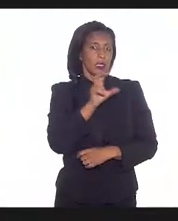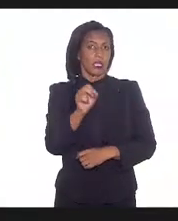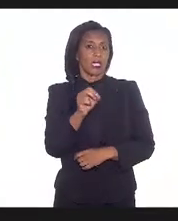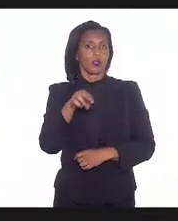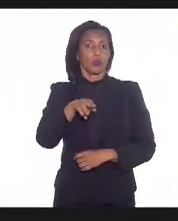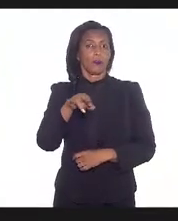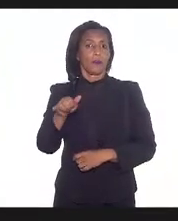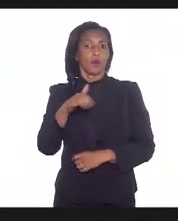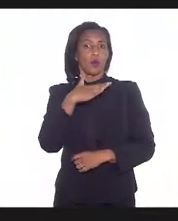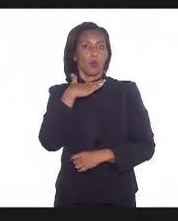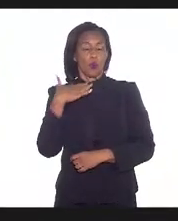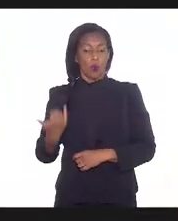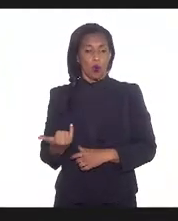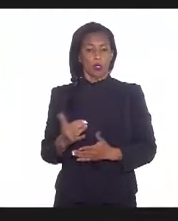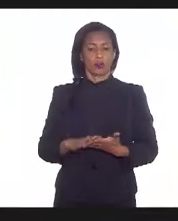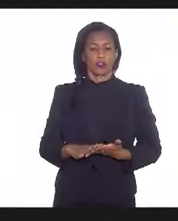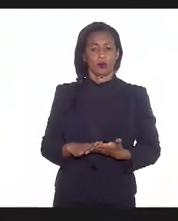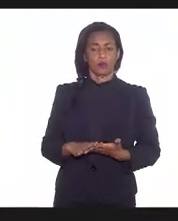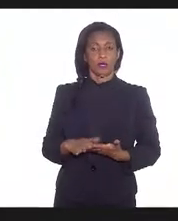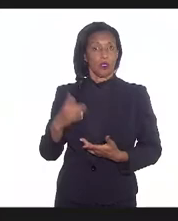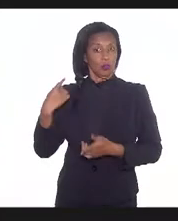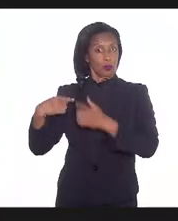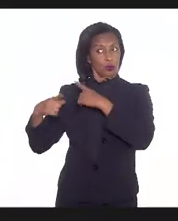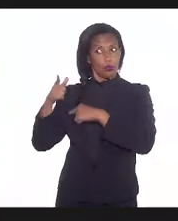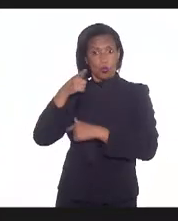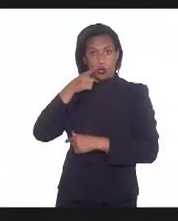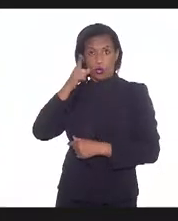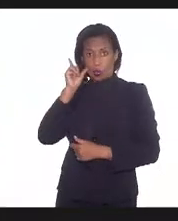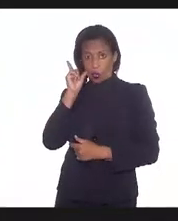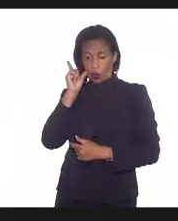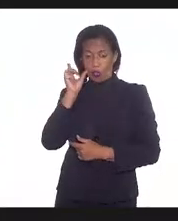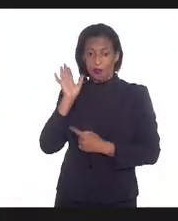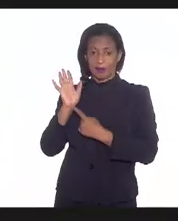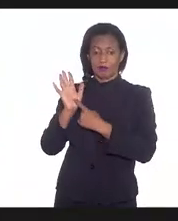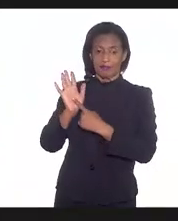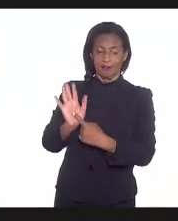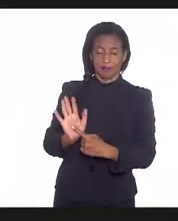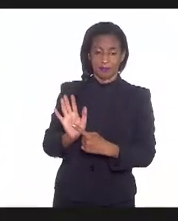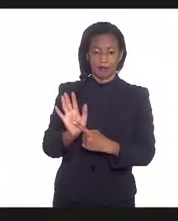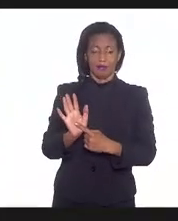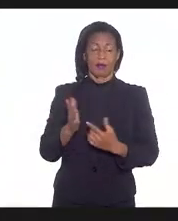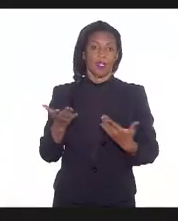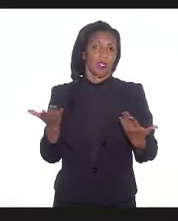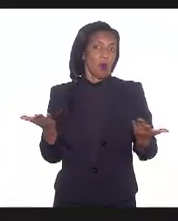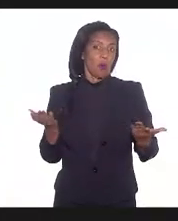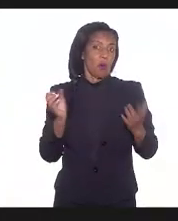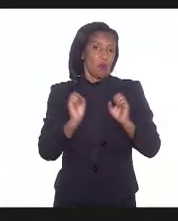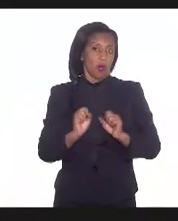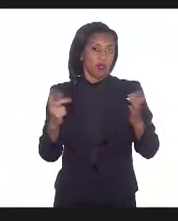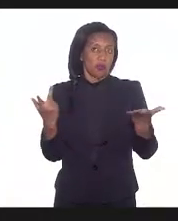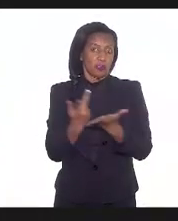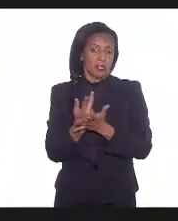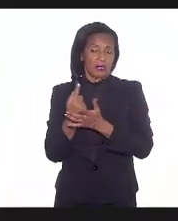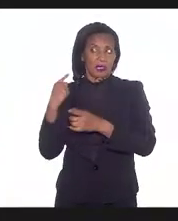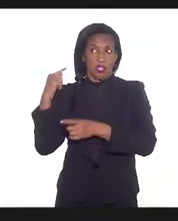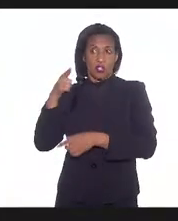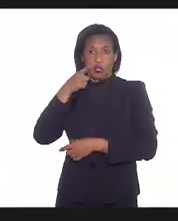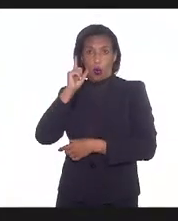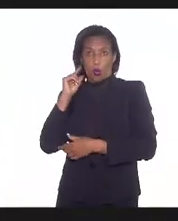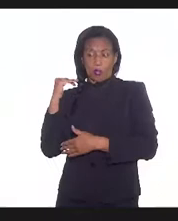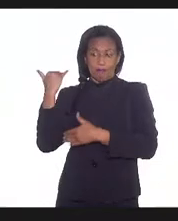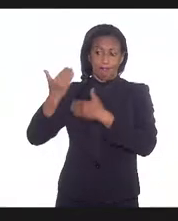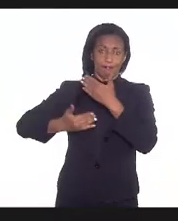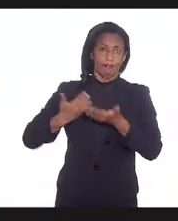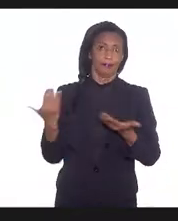mortos acumulados, isso aqui é dado de ontem, né, eu fiz a apresentação ontem, então pode ser que já tenha alterado alguma